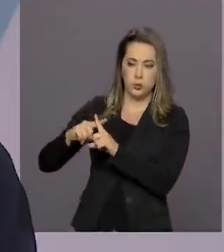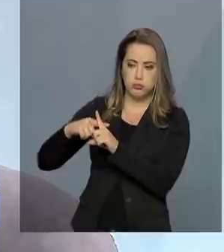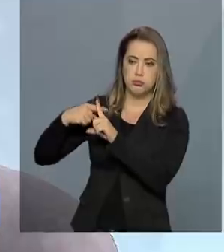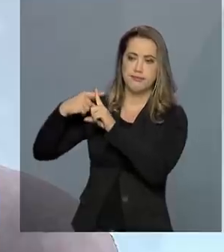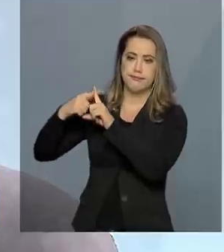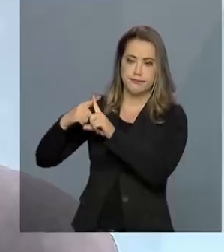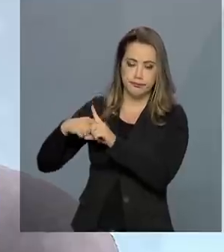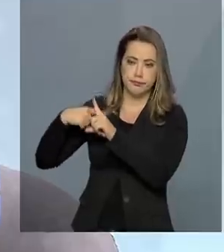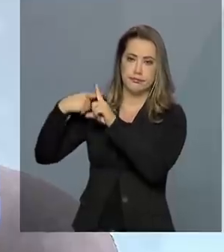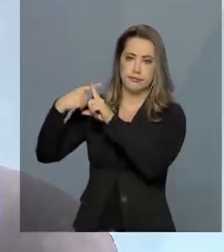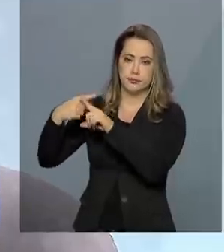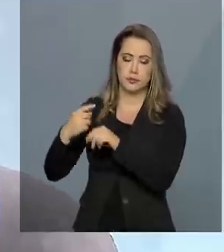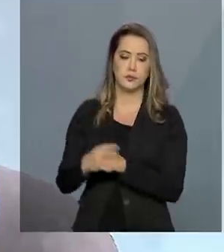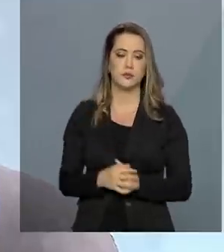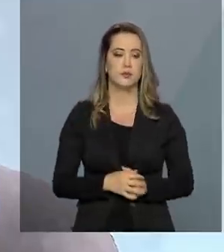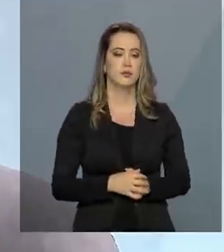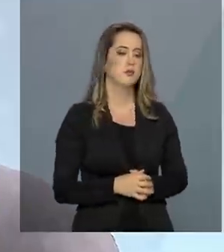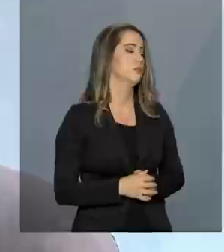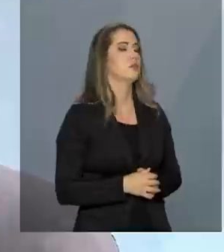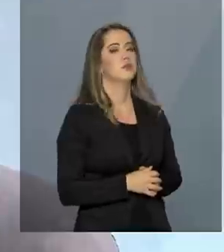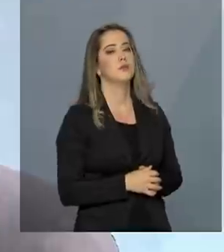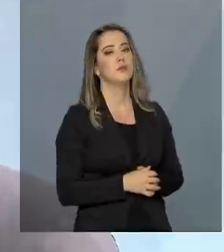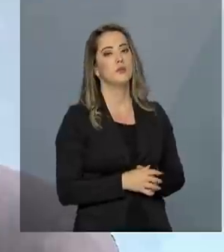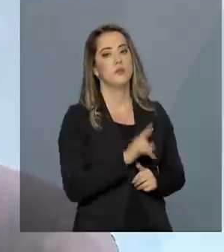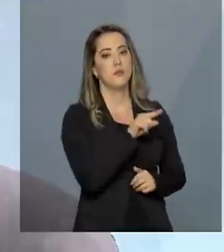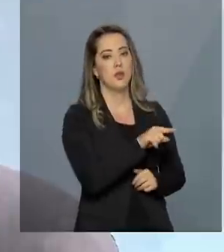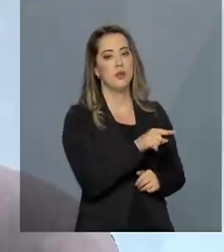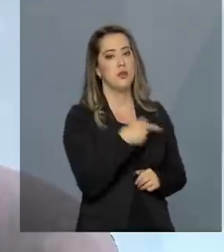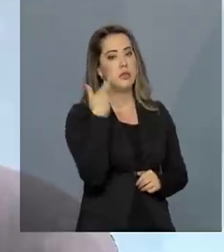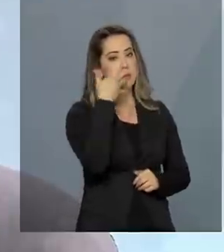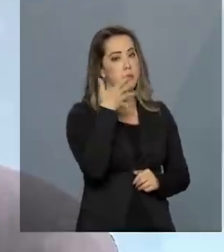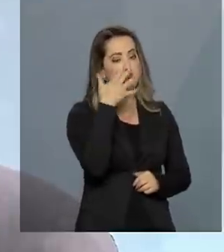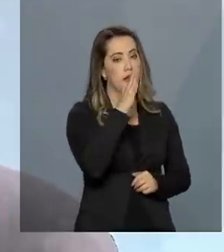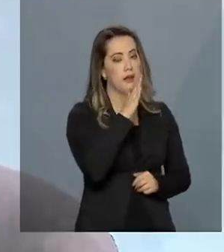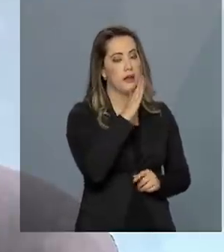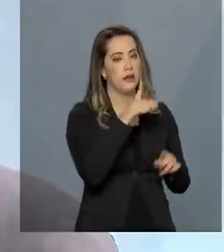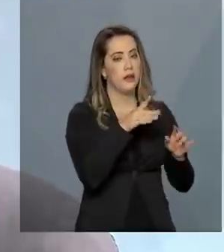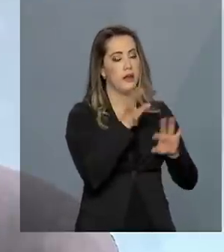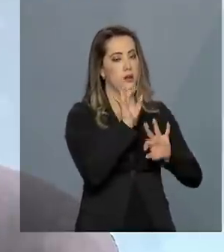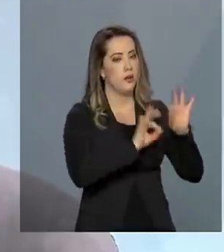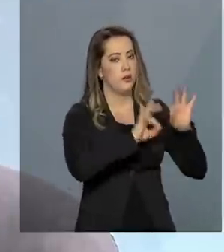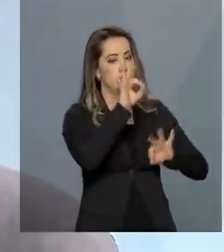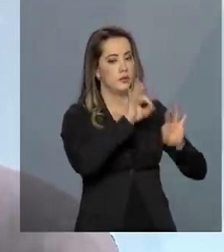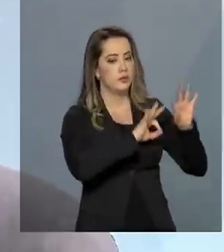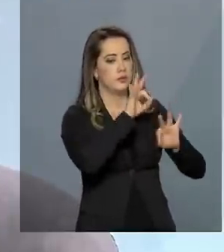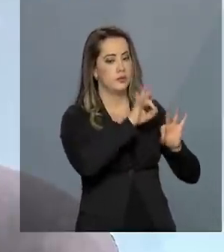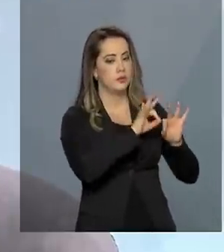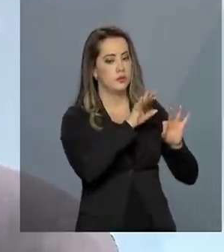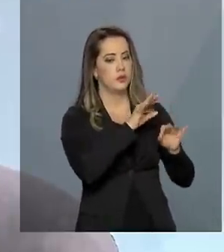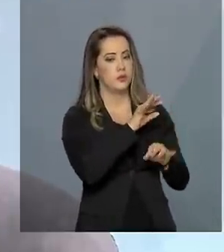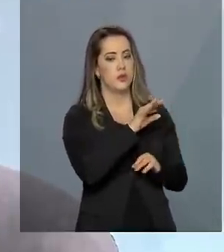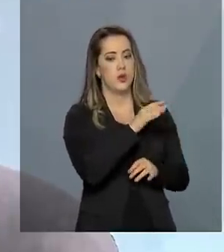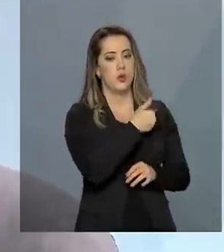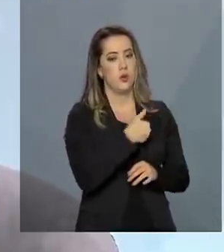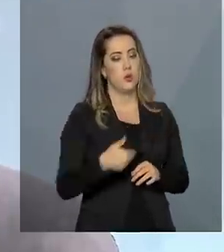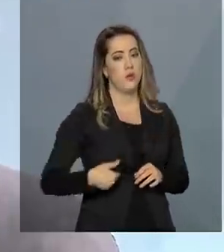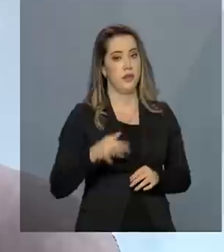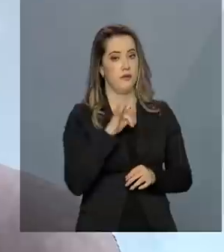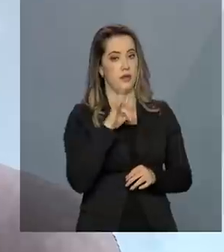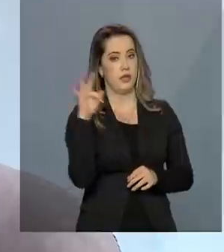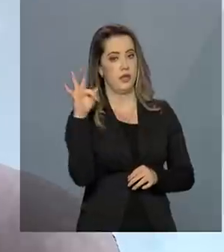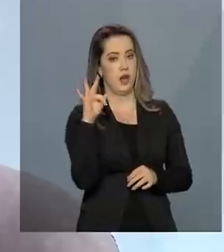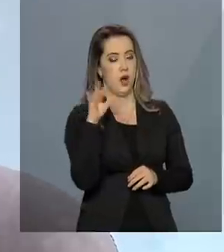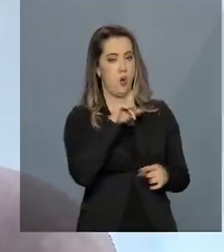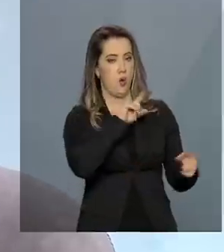vai ficar? O modelo anterior, como eu expliquei sobre a questão, ótica dos estados da complementação da União, ele se